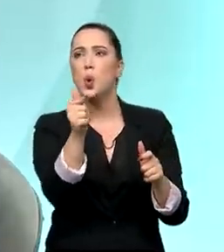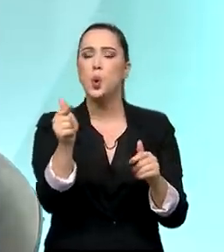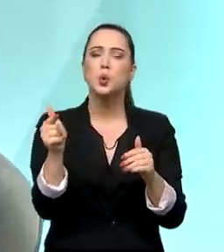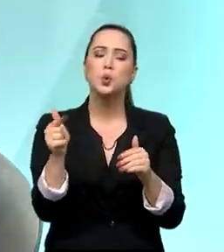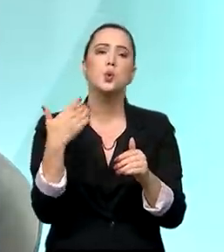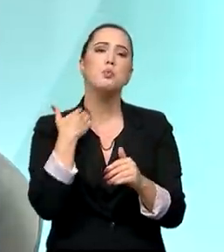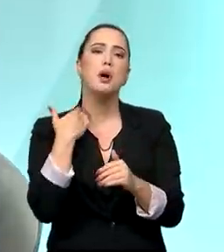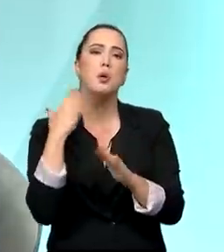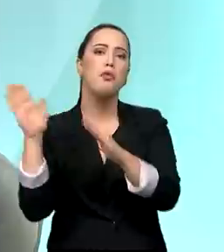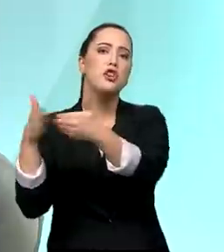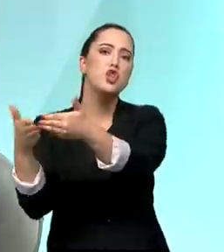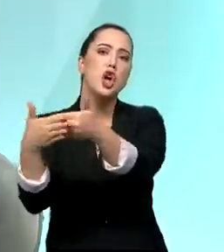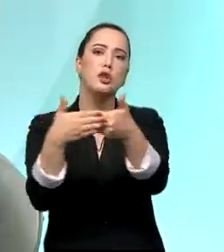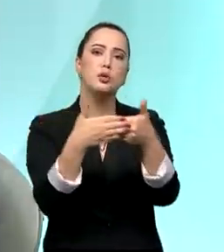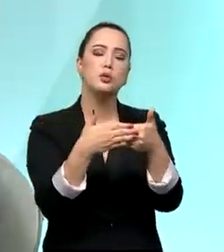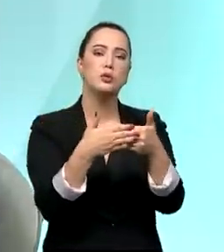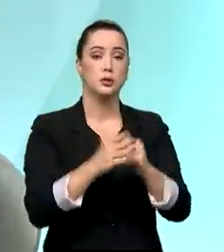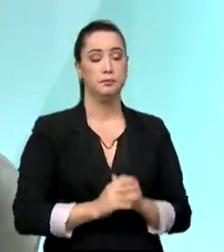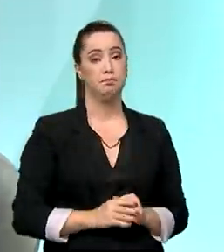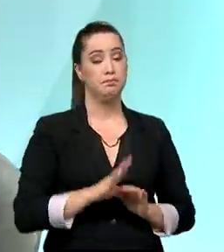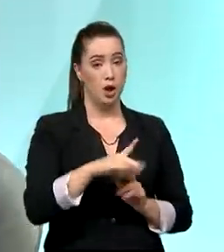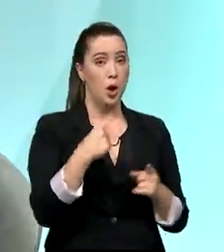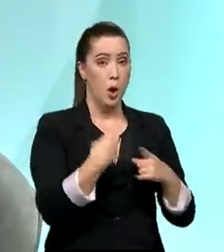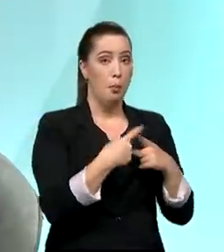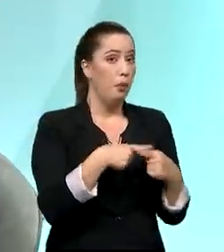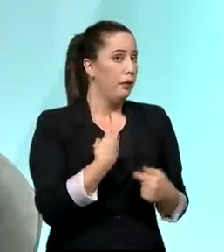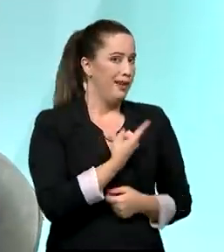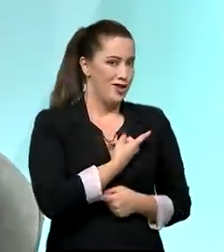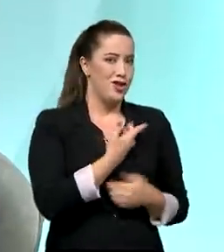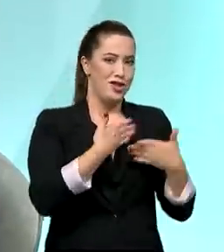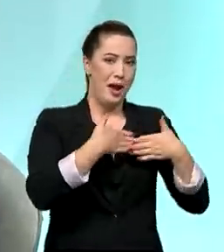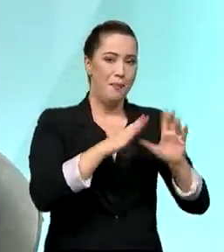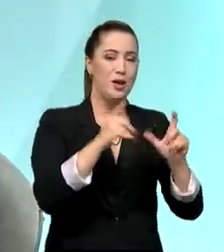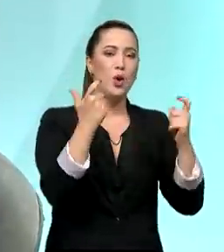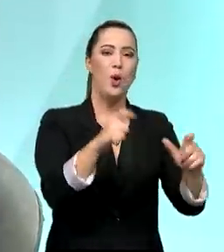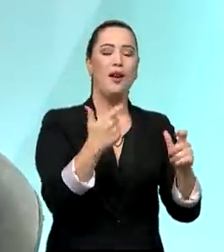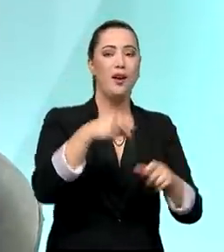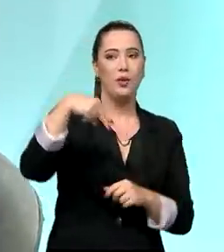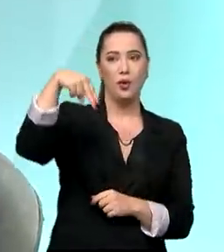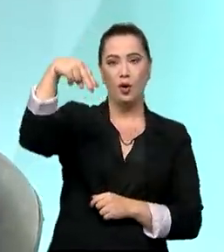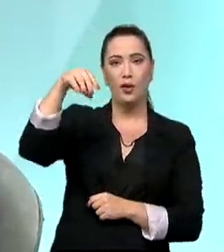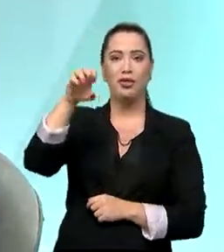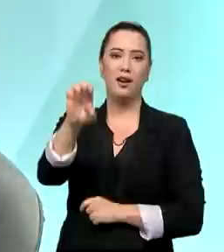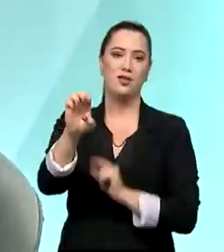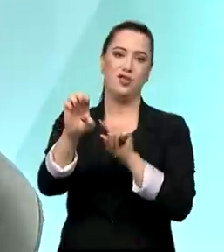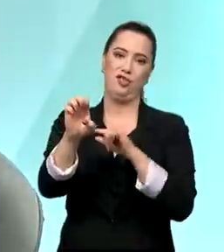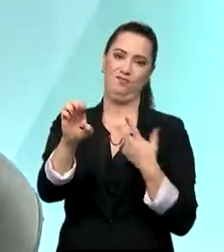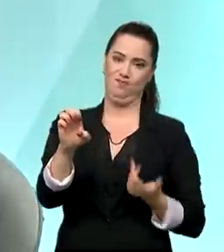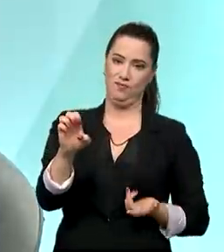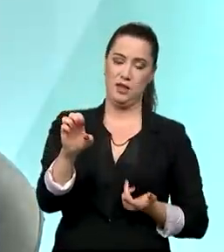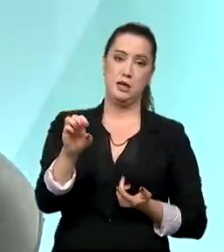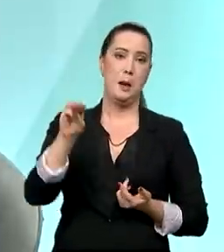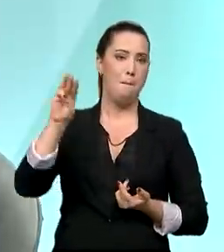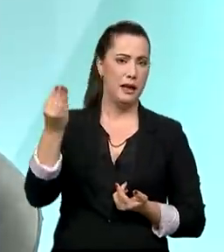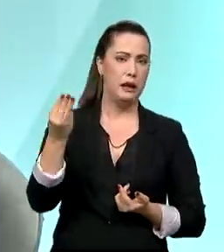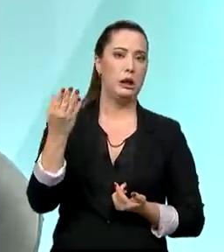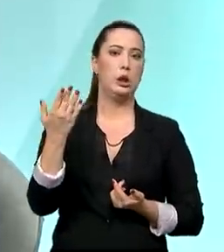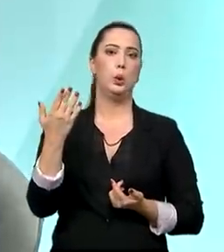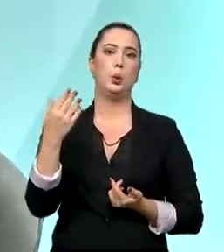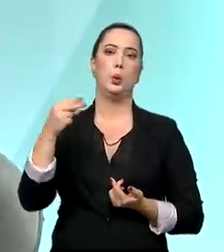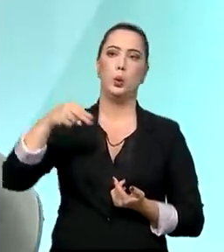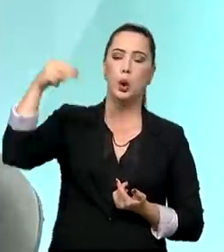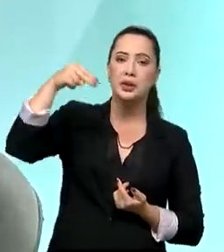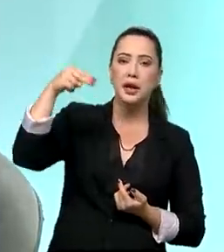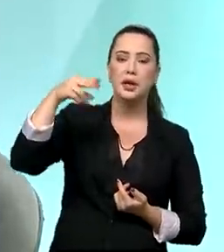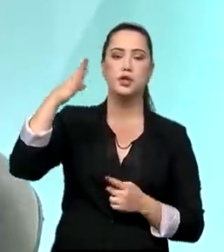interior do Nordeste? No interior do Maranhão, do Piauí, são 30 agências no Maranhão, também no Norte, 30 agências